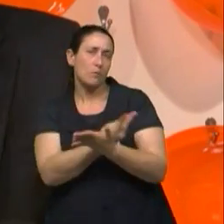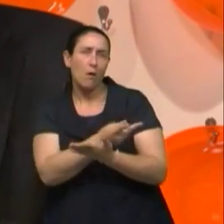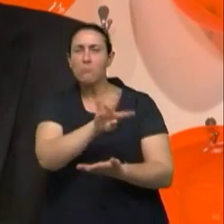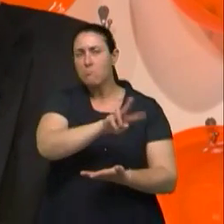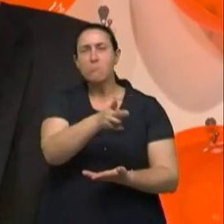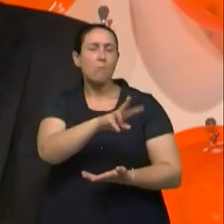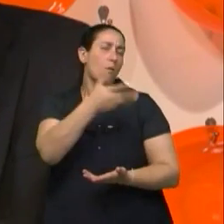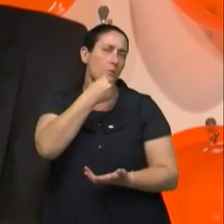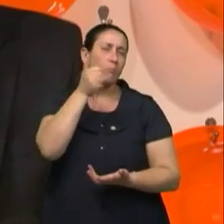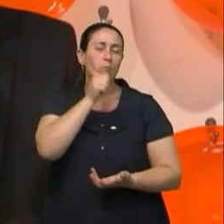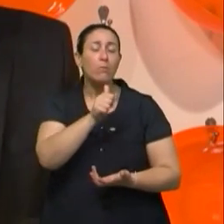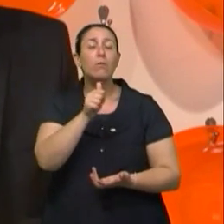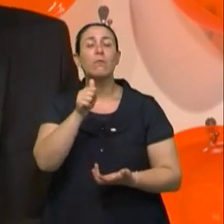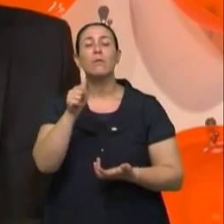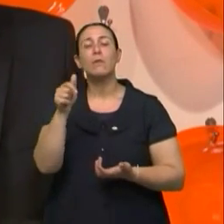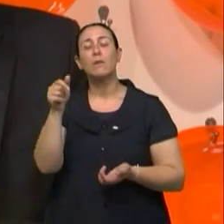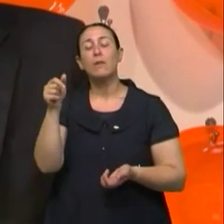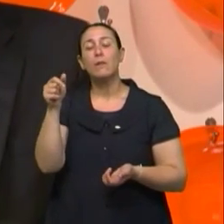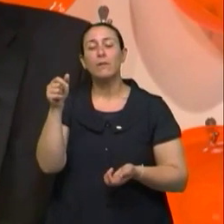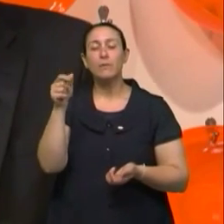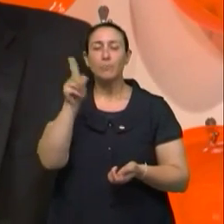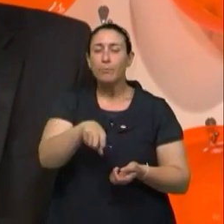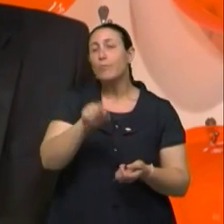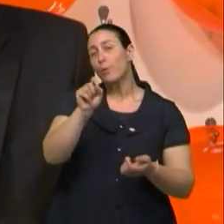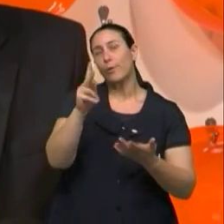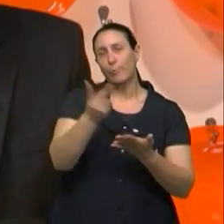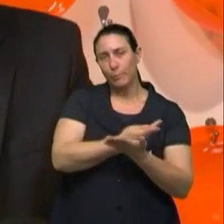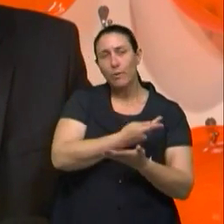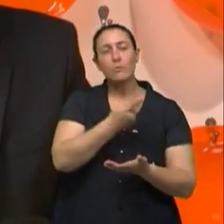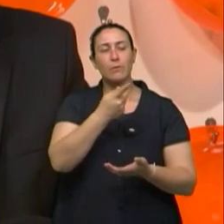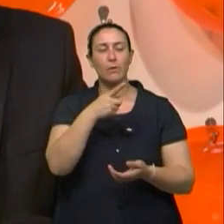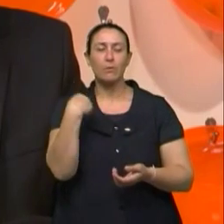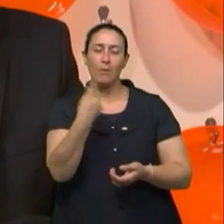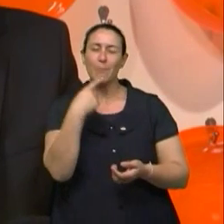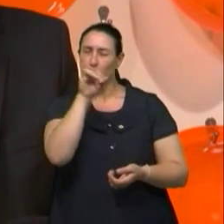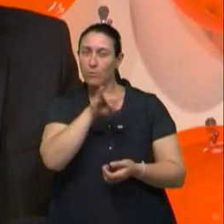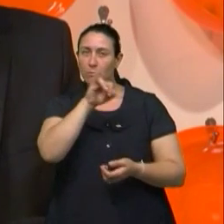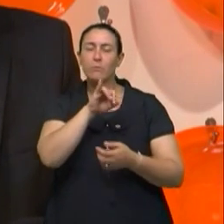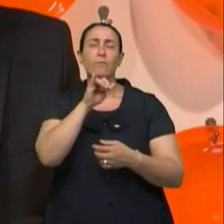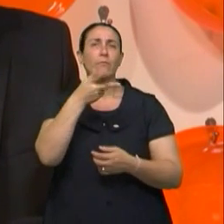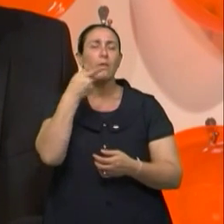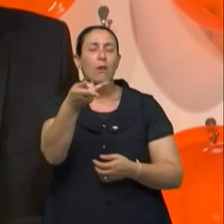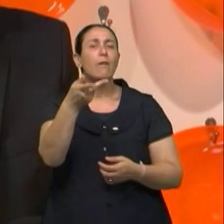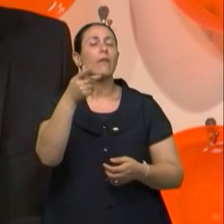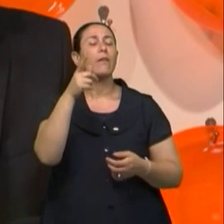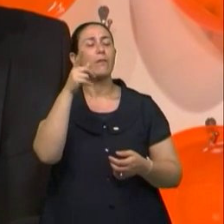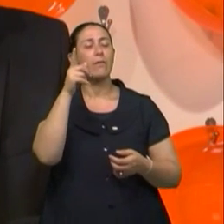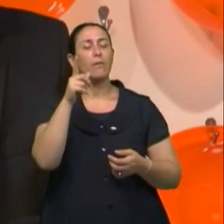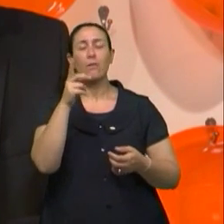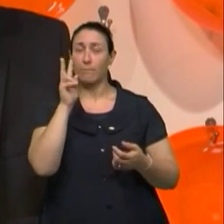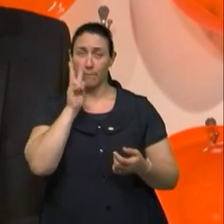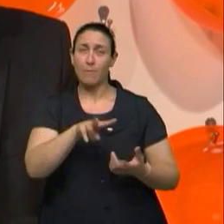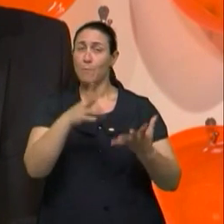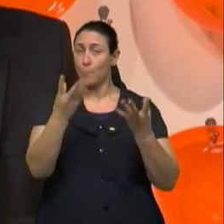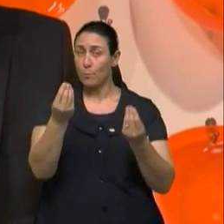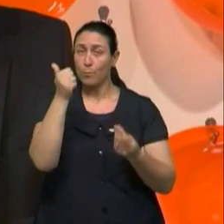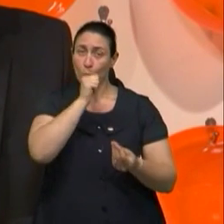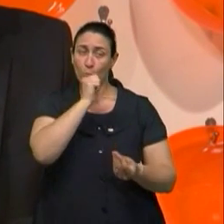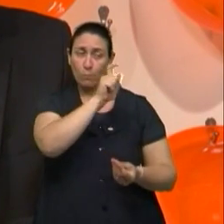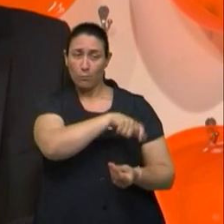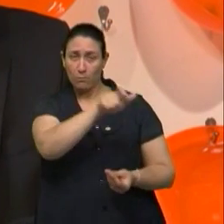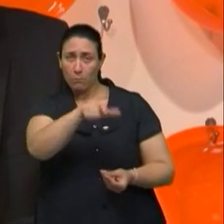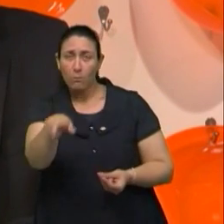novos. E tem uma coisa também que acho que é importante dizer, assim, que atualmente a gente vê muitas mulheres